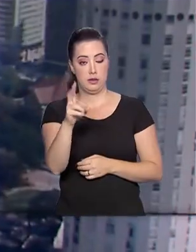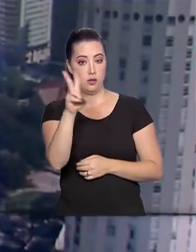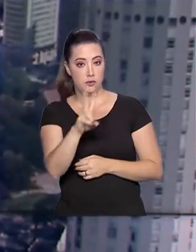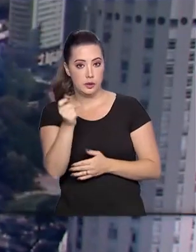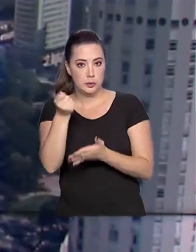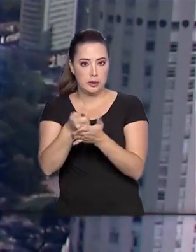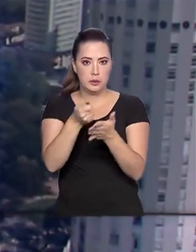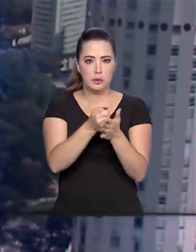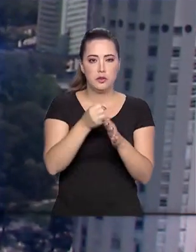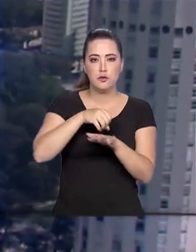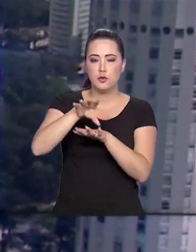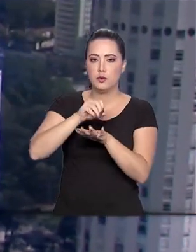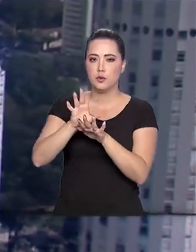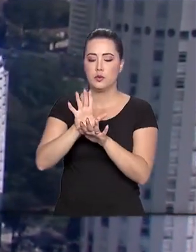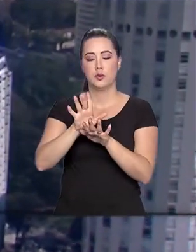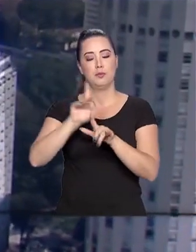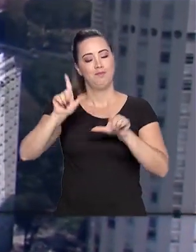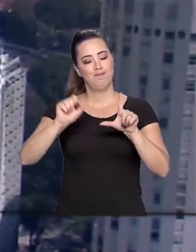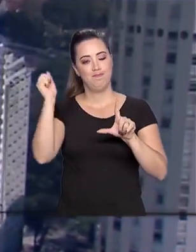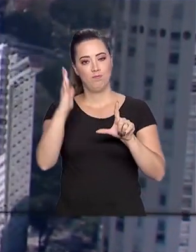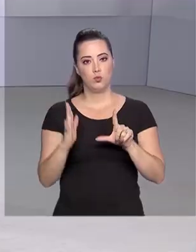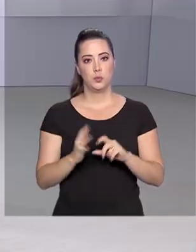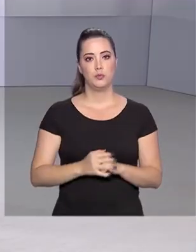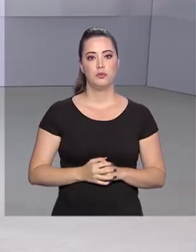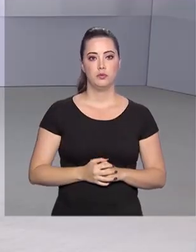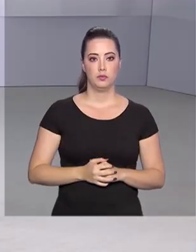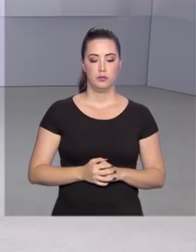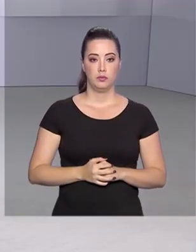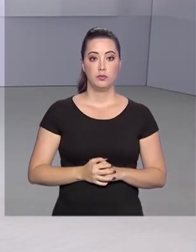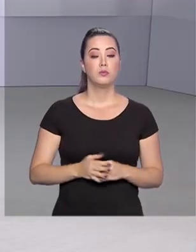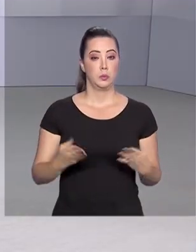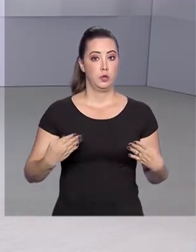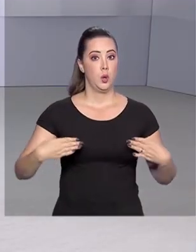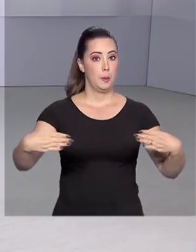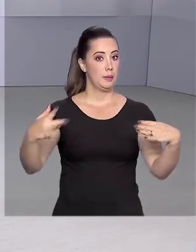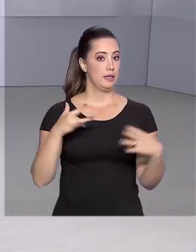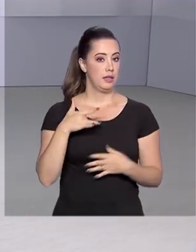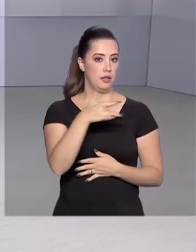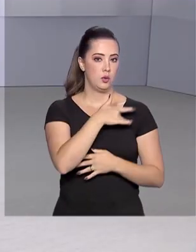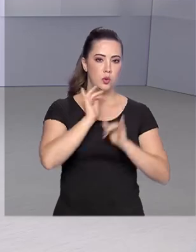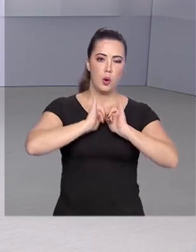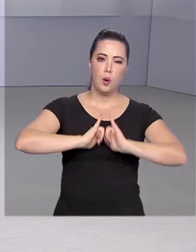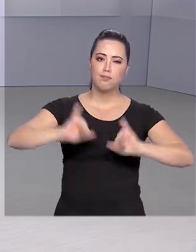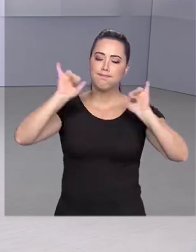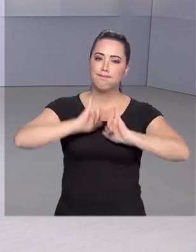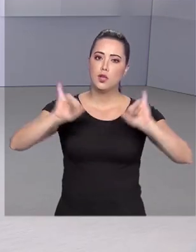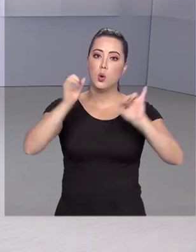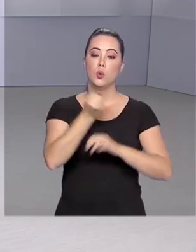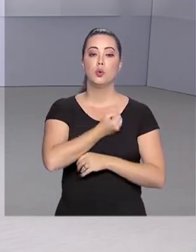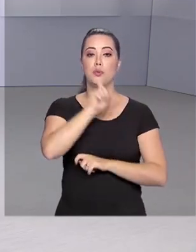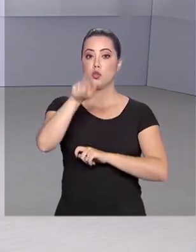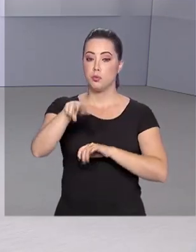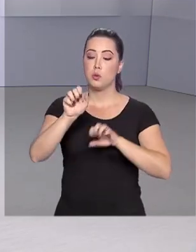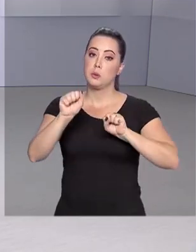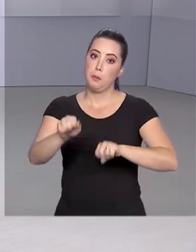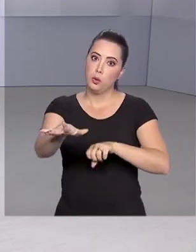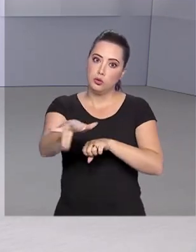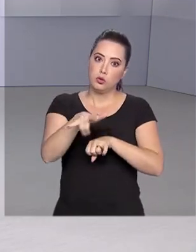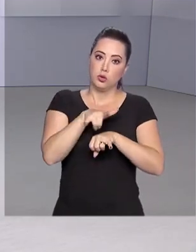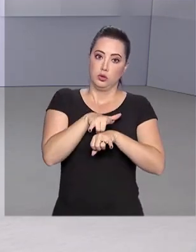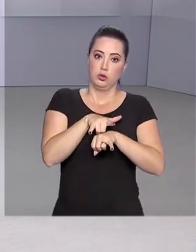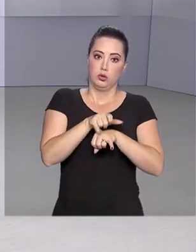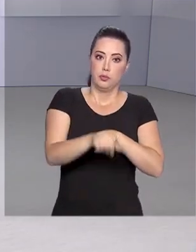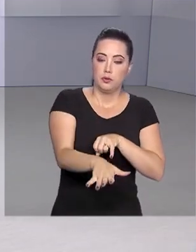Mais informações nos nossos telejornais. E o Ministério da Saúde acaba de atualizar o número de casos suspeitos de